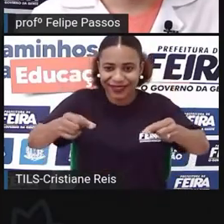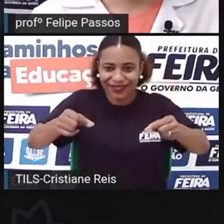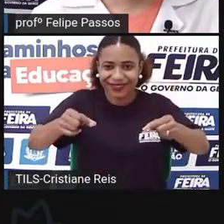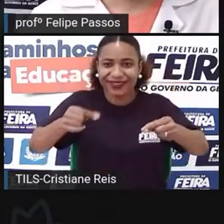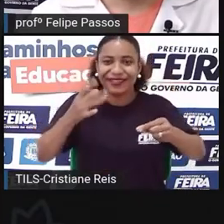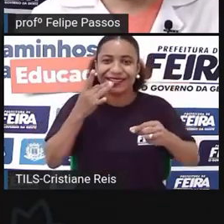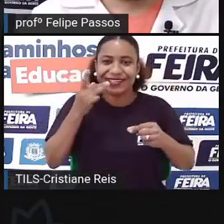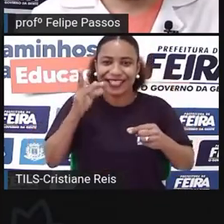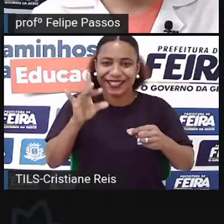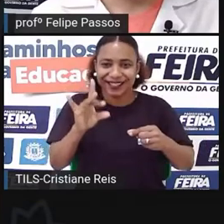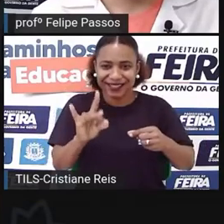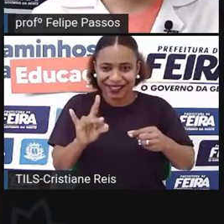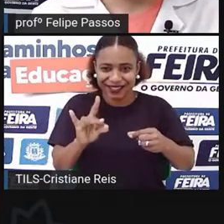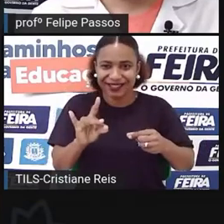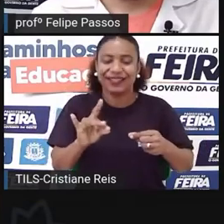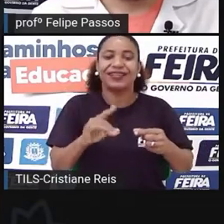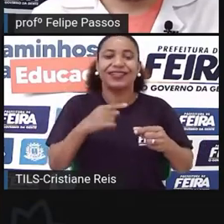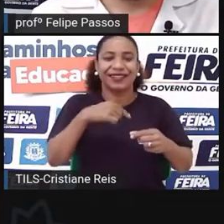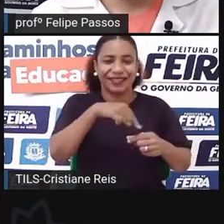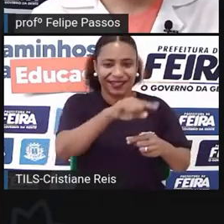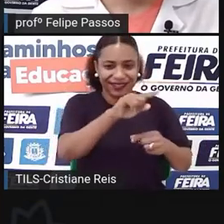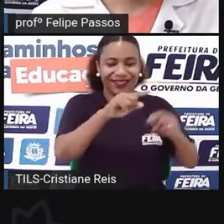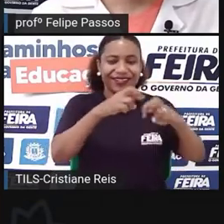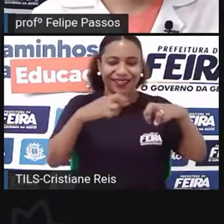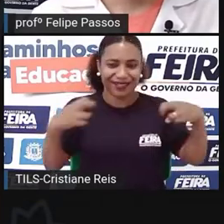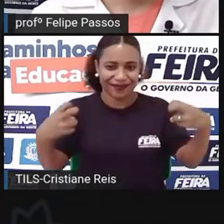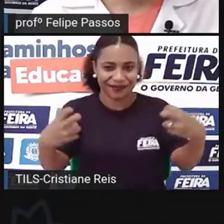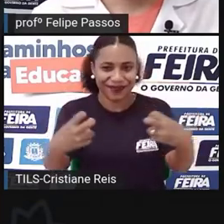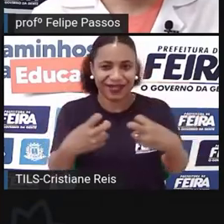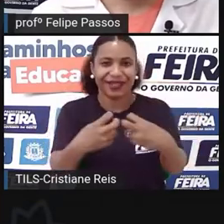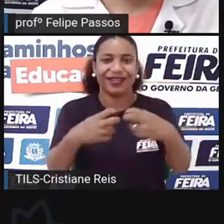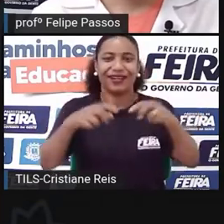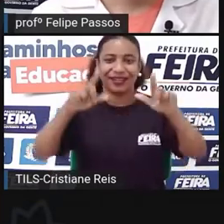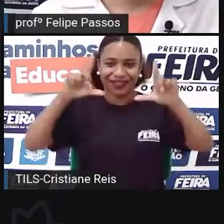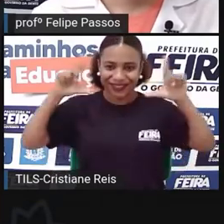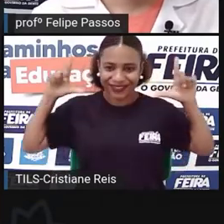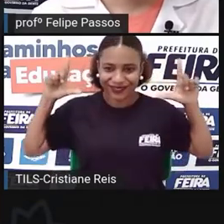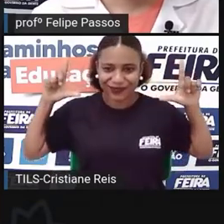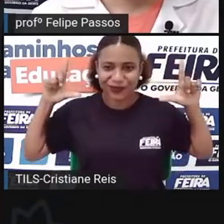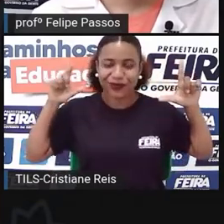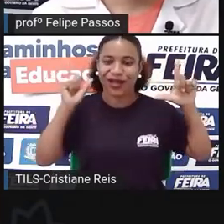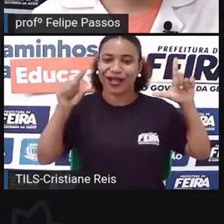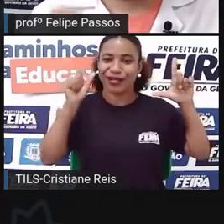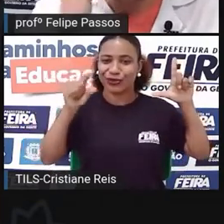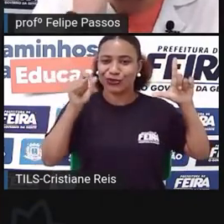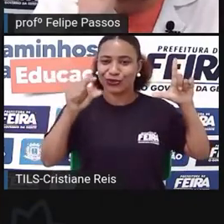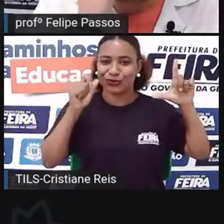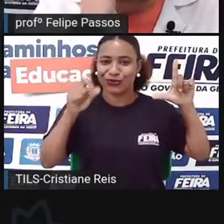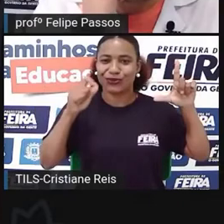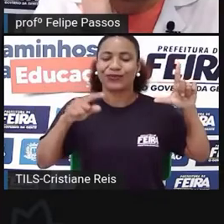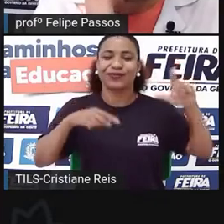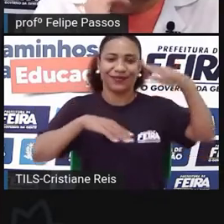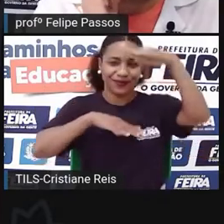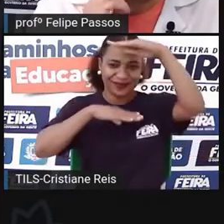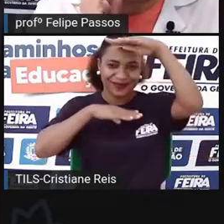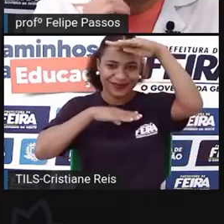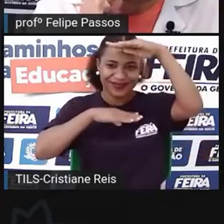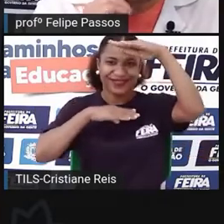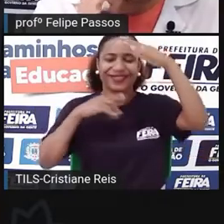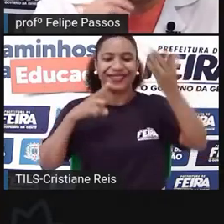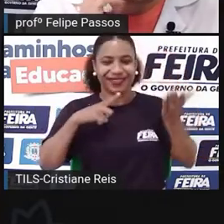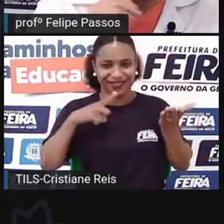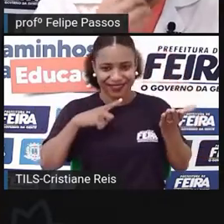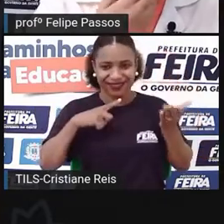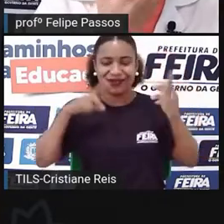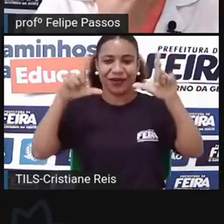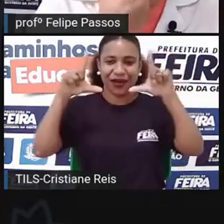Então, você ia para o Lambi-Lambi que ele tinha toda a técnica, o fundo, o fundo tem que ser azul para um determinado documento, então ele